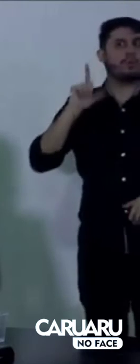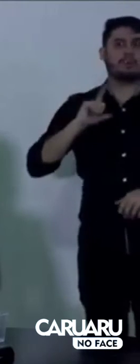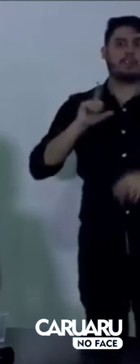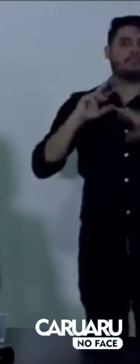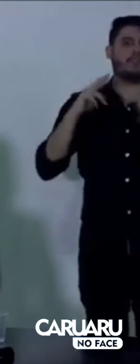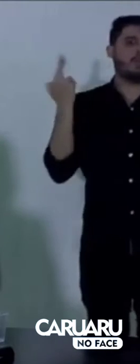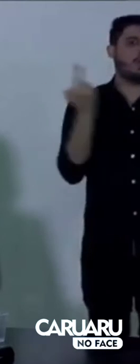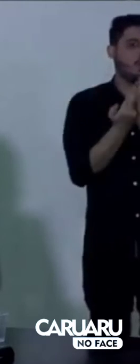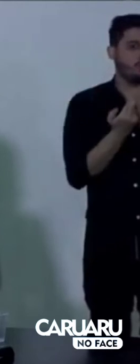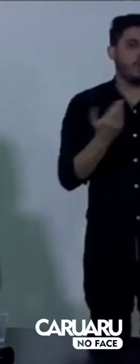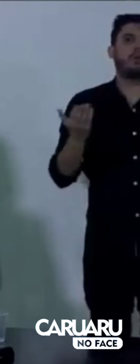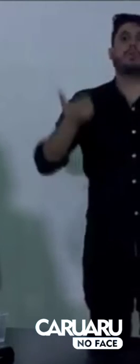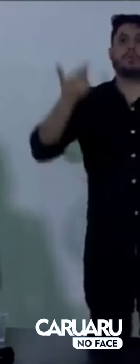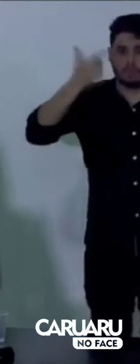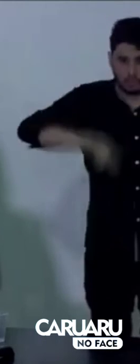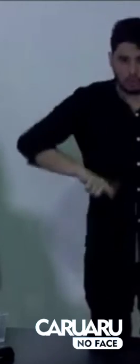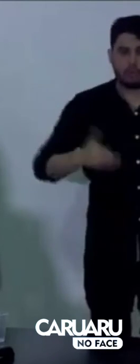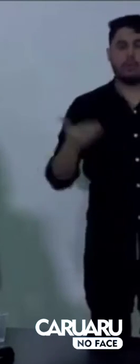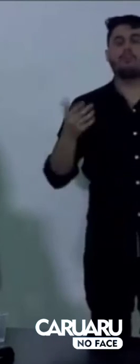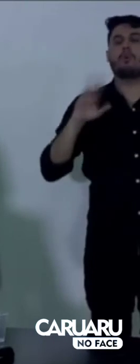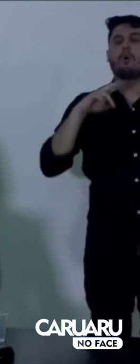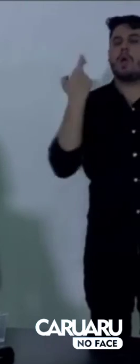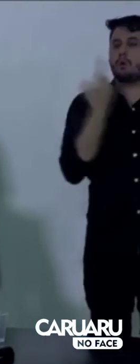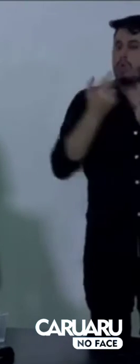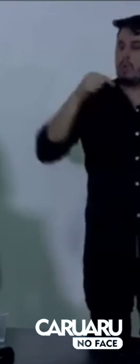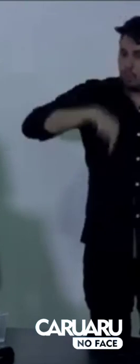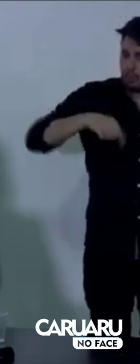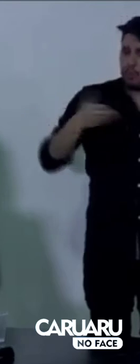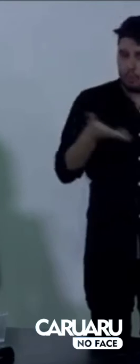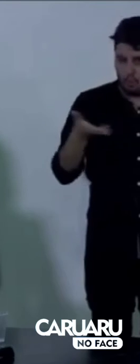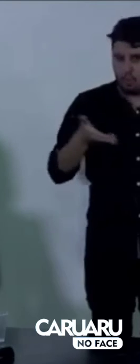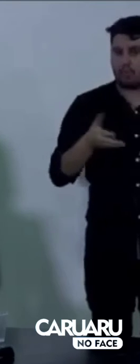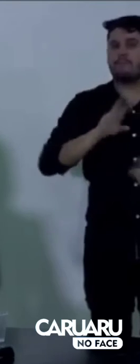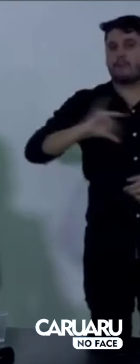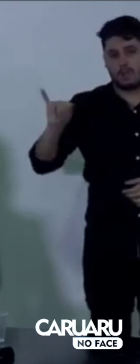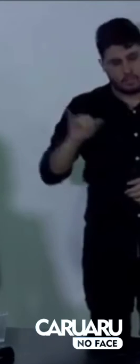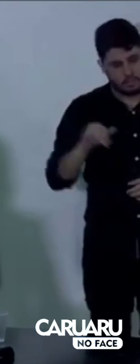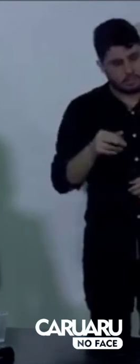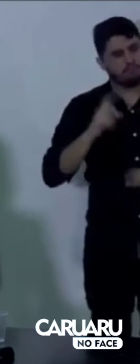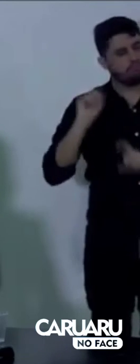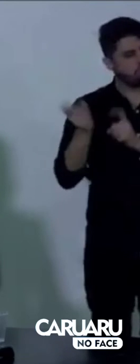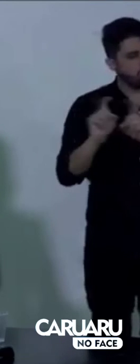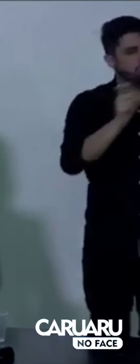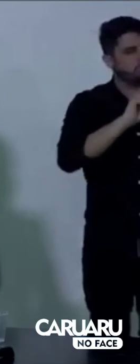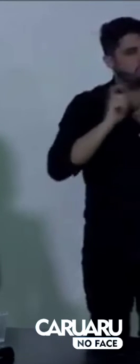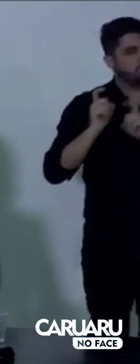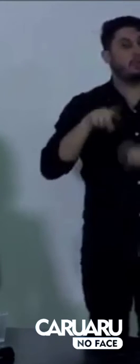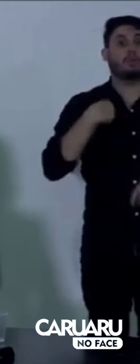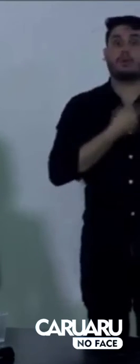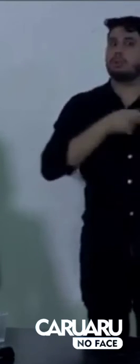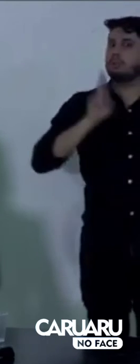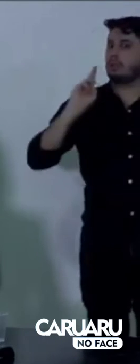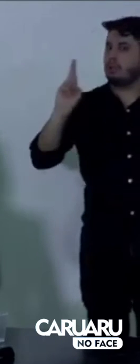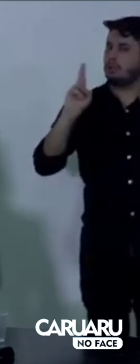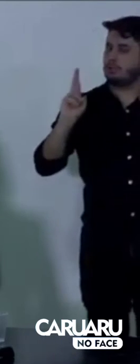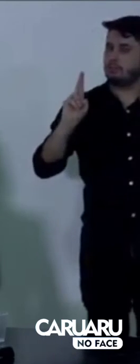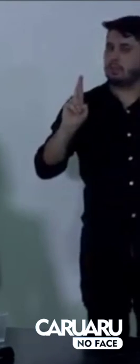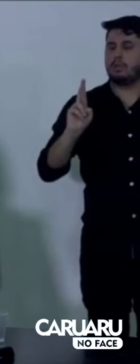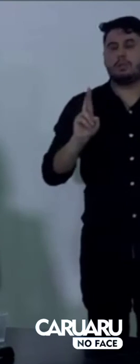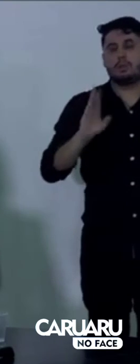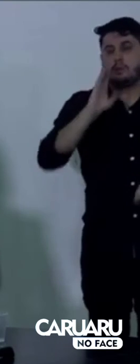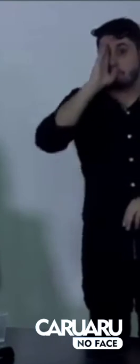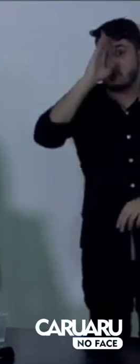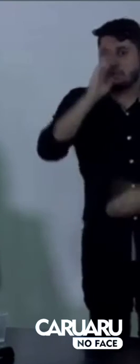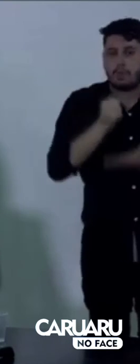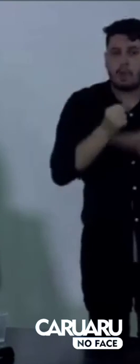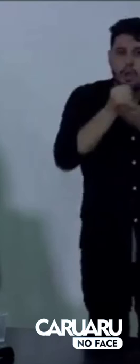sobre esse tema, hoje vamos discutir sobre esse tema, e a gente espera que, para ajudar a população